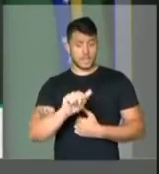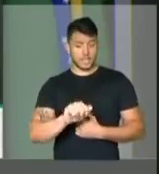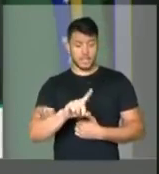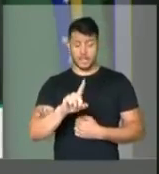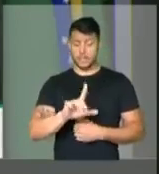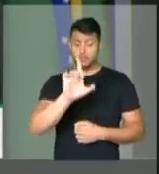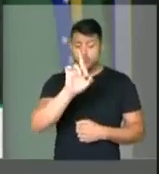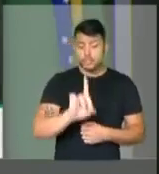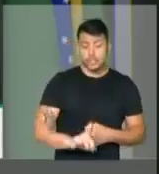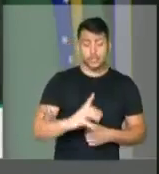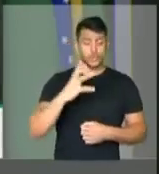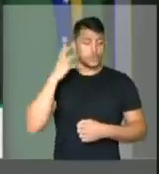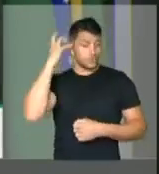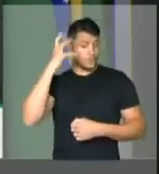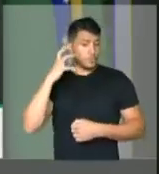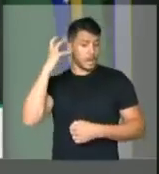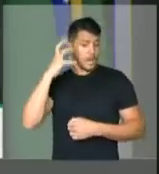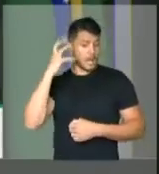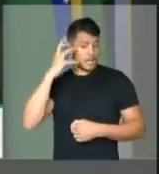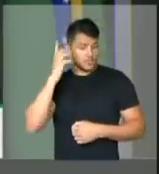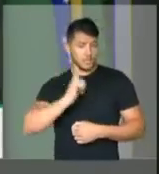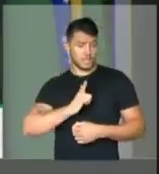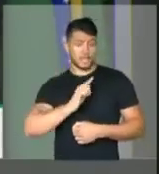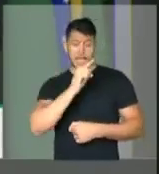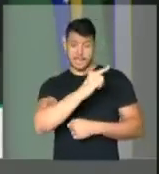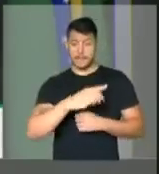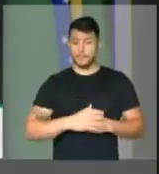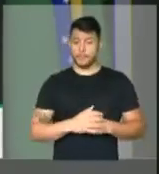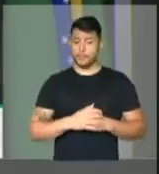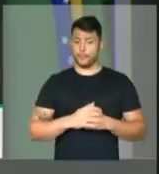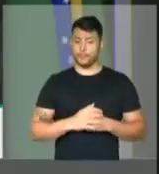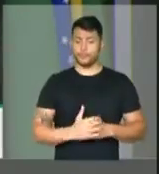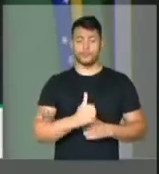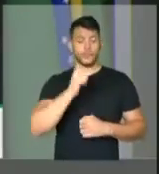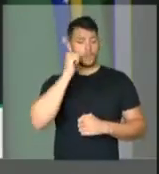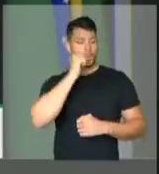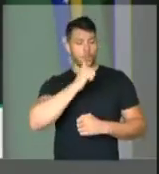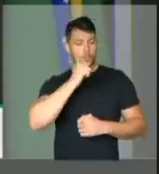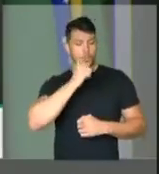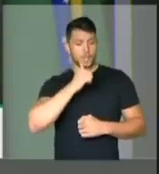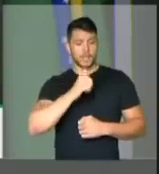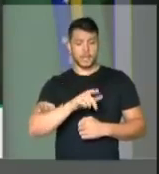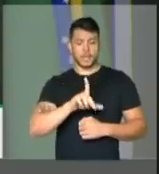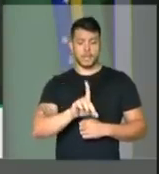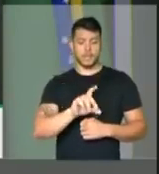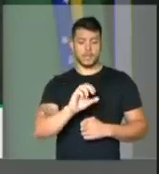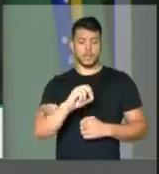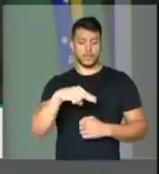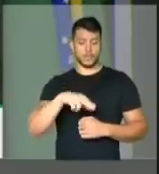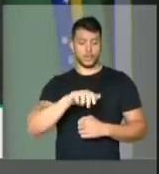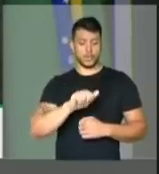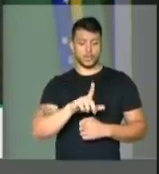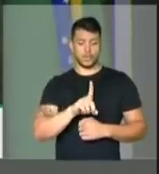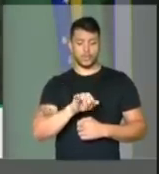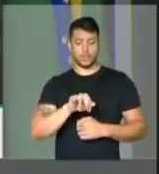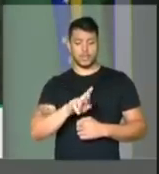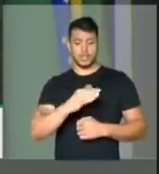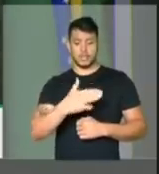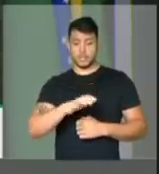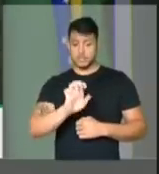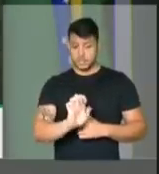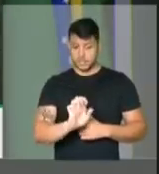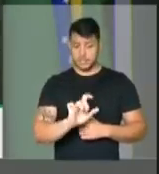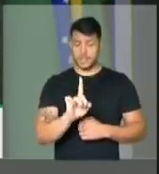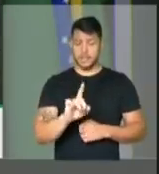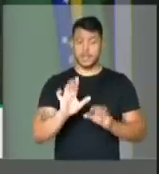Dona Dirce, mãe, avó, esposa, deixa a família abençoada,